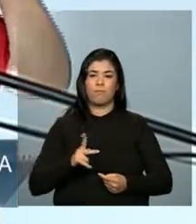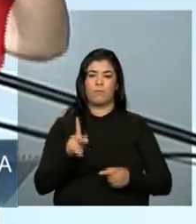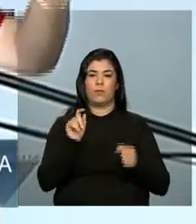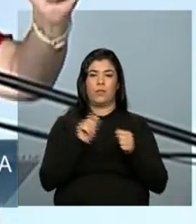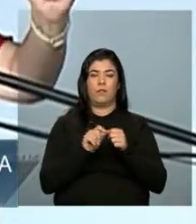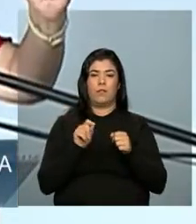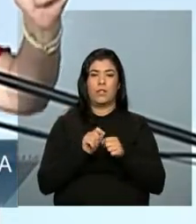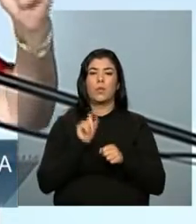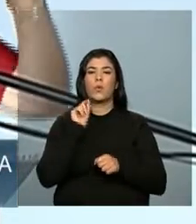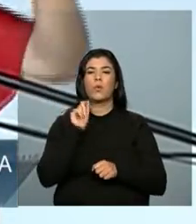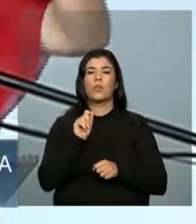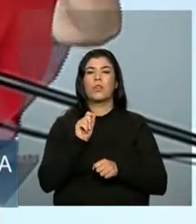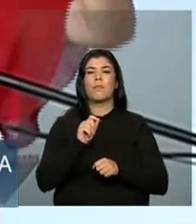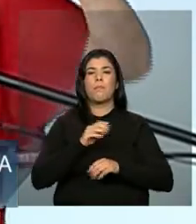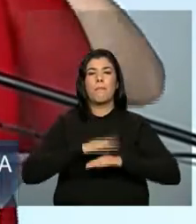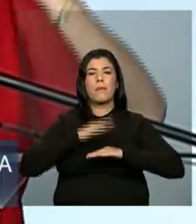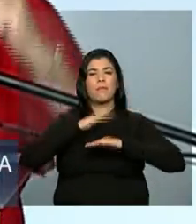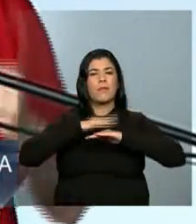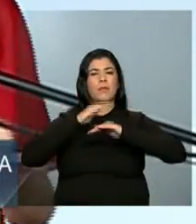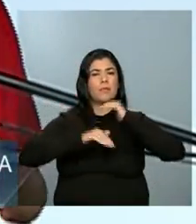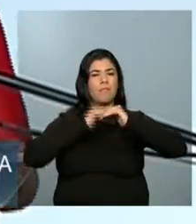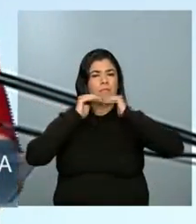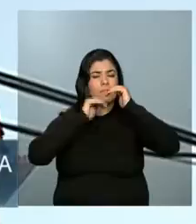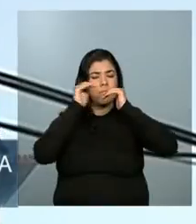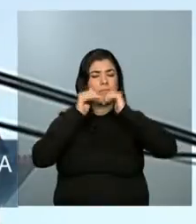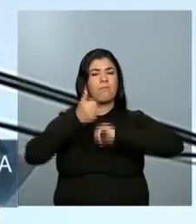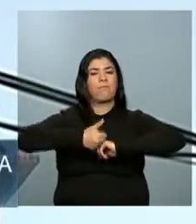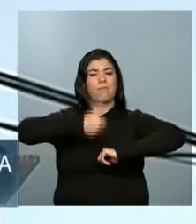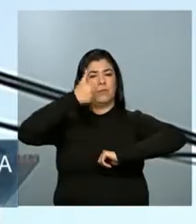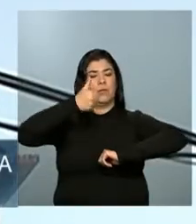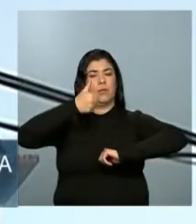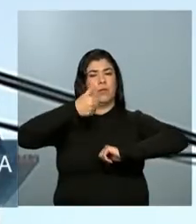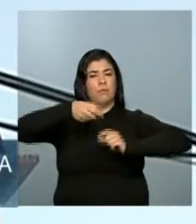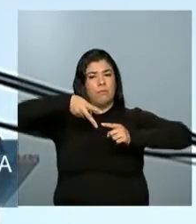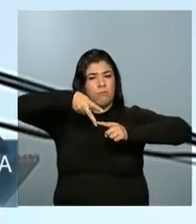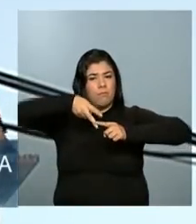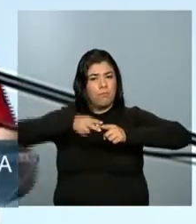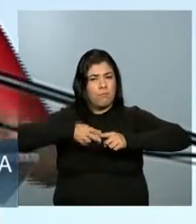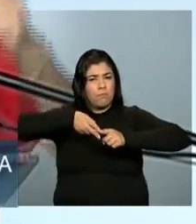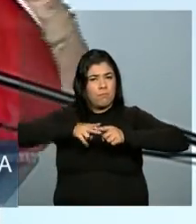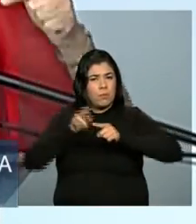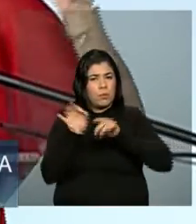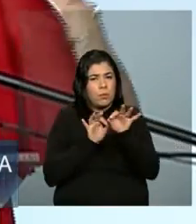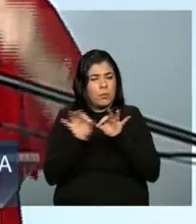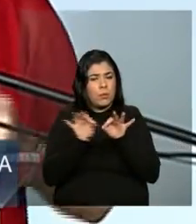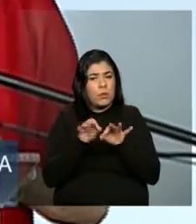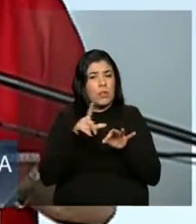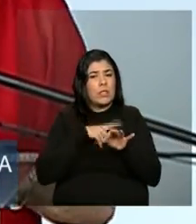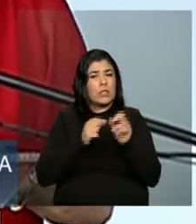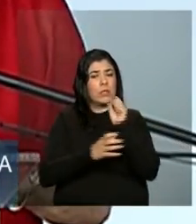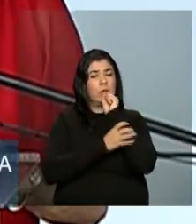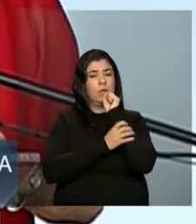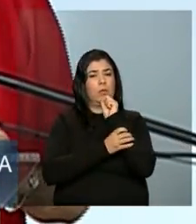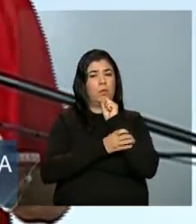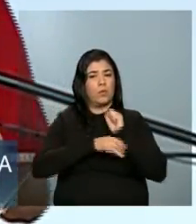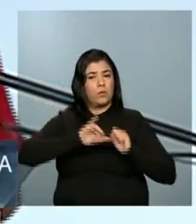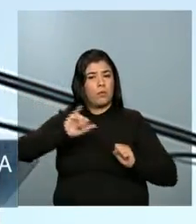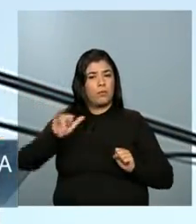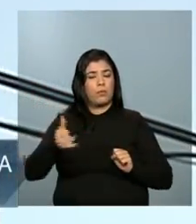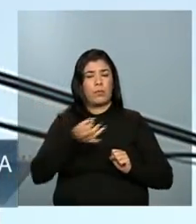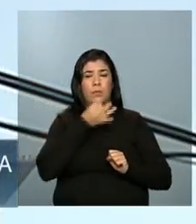fazer mais e fazer melhor. Aprimorar para garantir oportunidades.